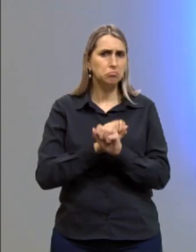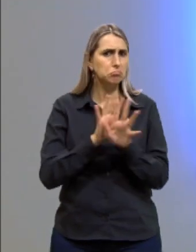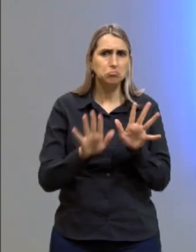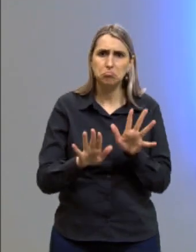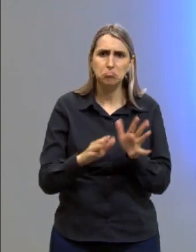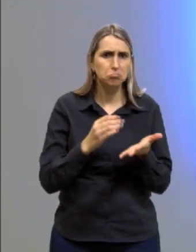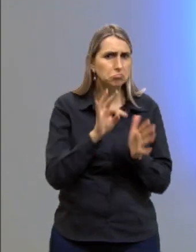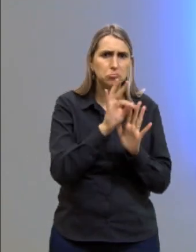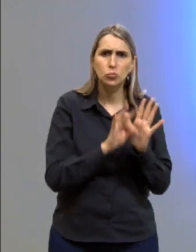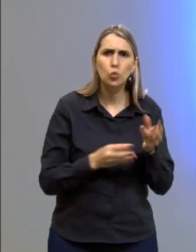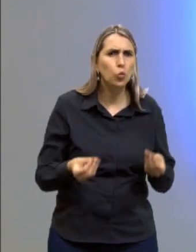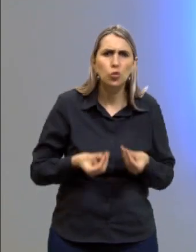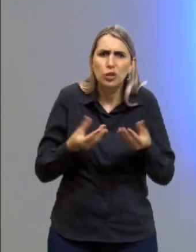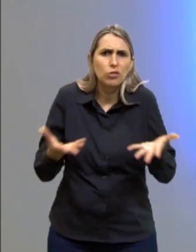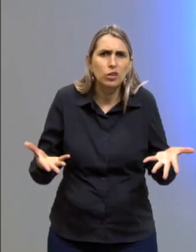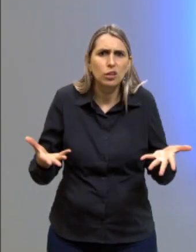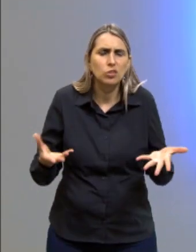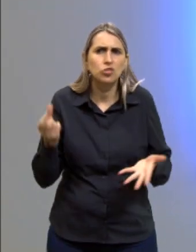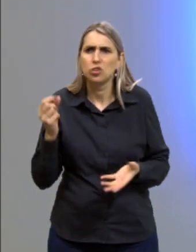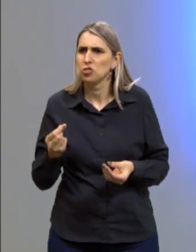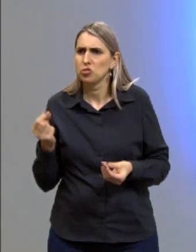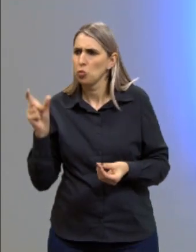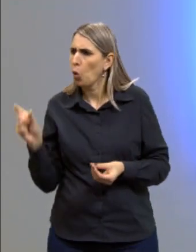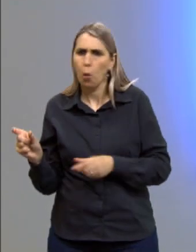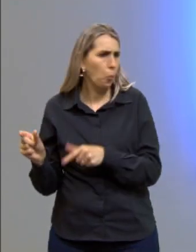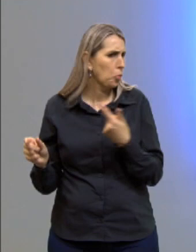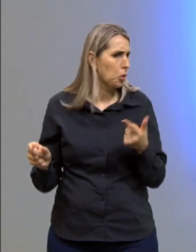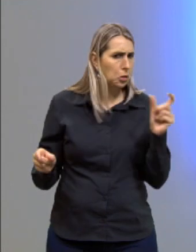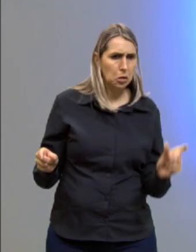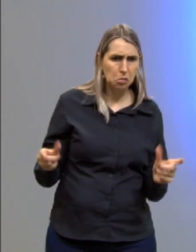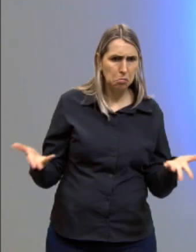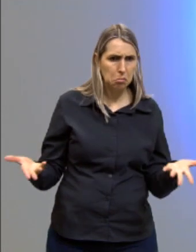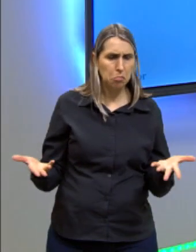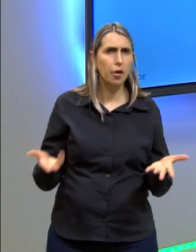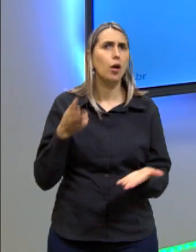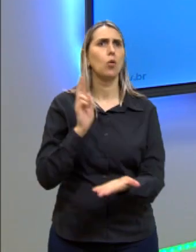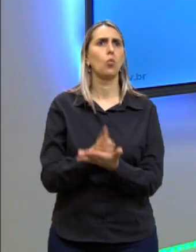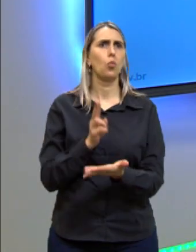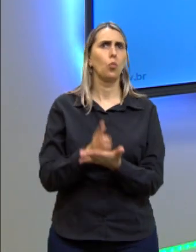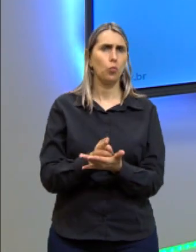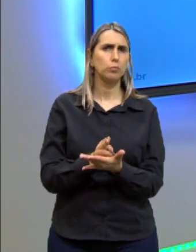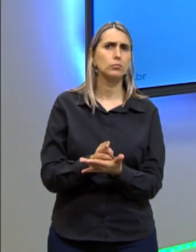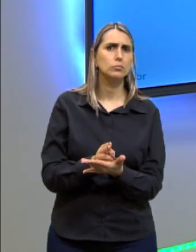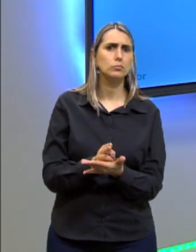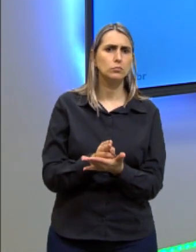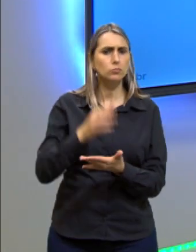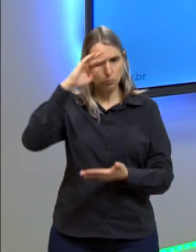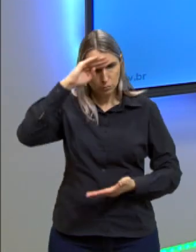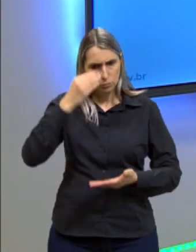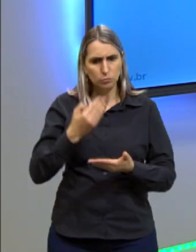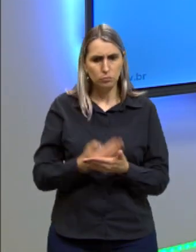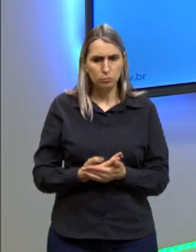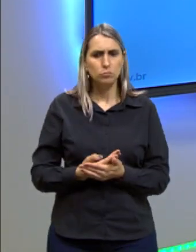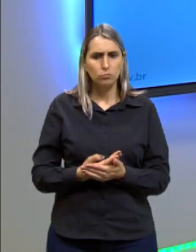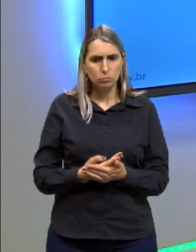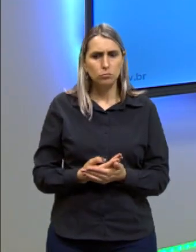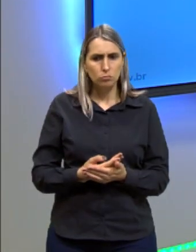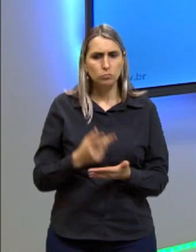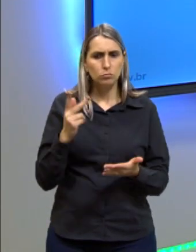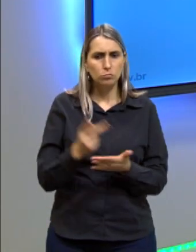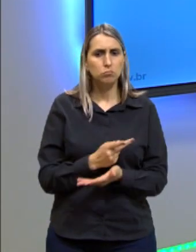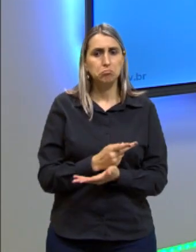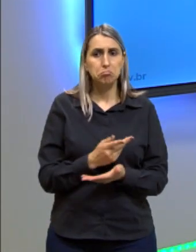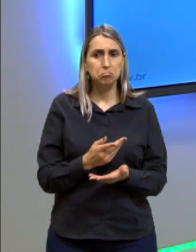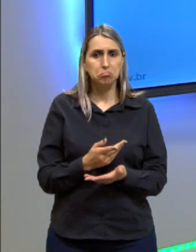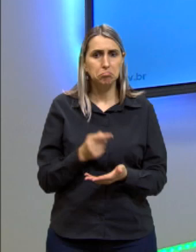fornecimento de quê? De quem para quem? E aí ela continua acreditando, porque isso acontece muitas